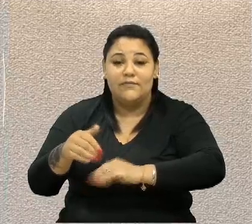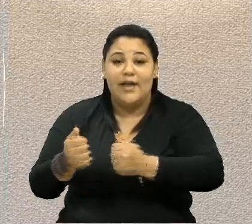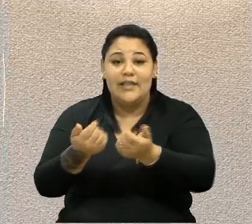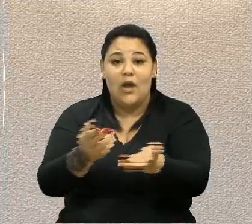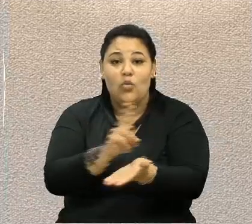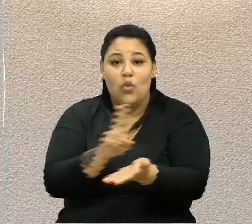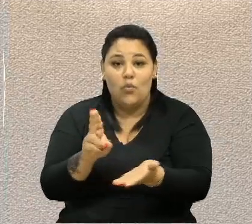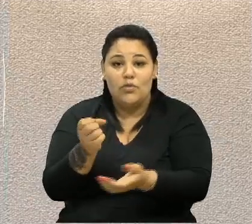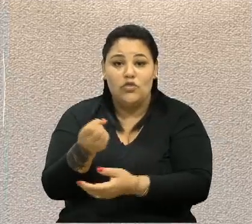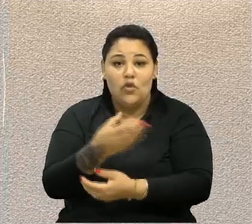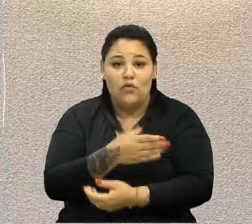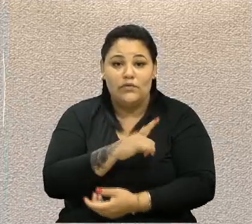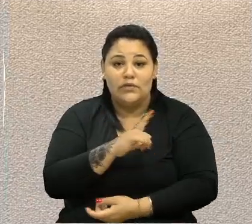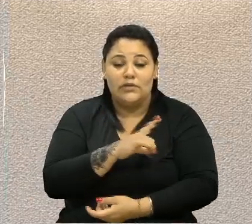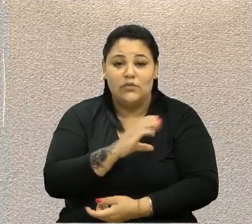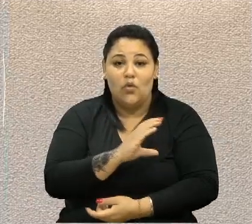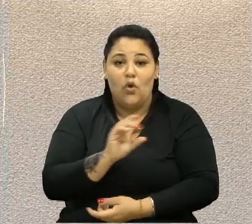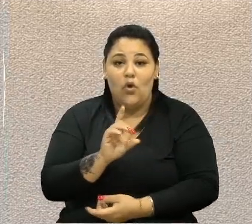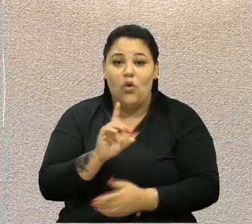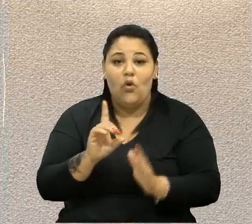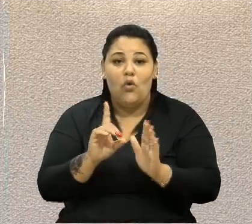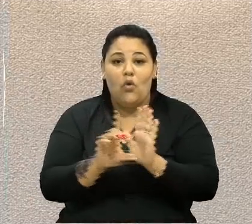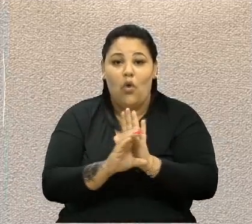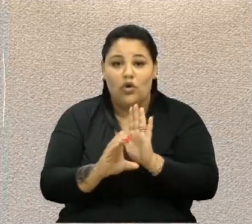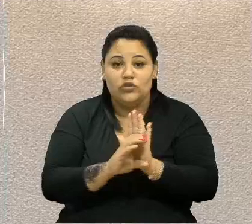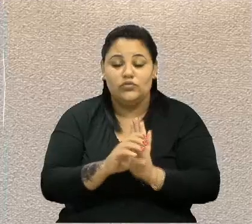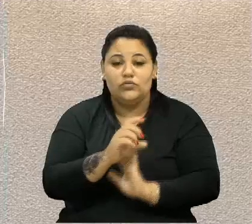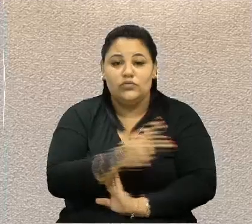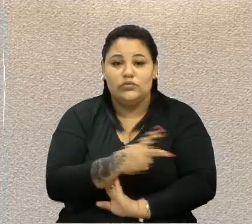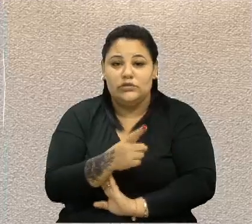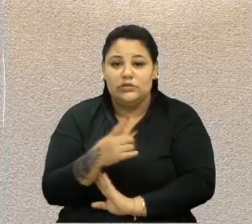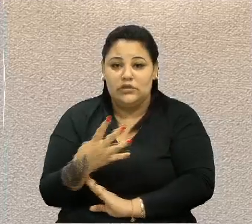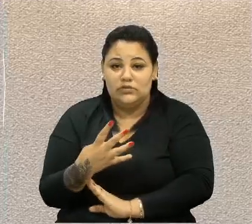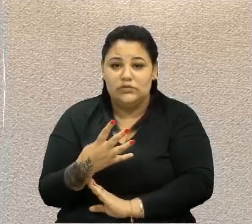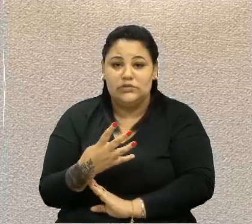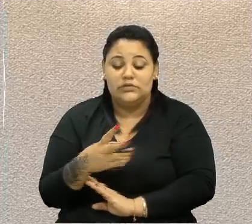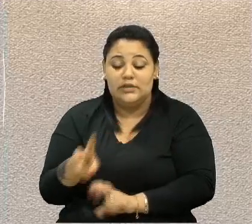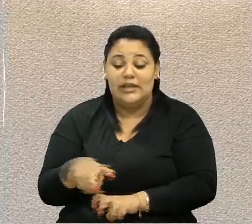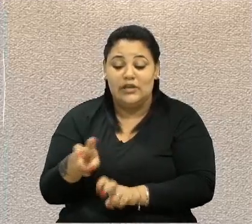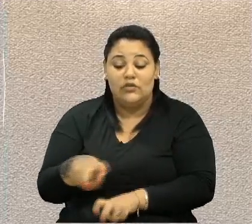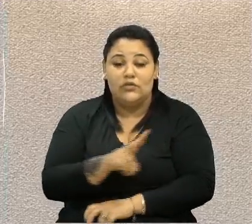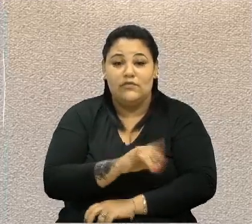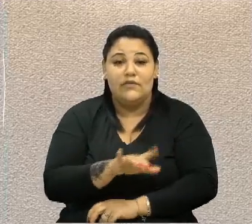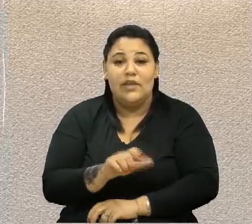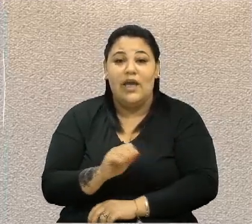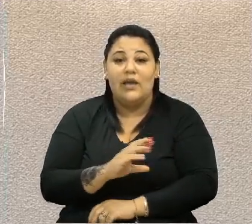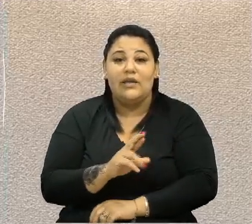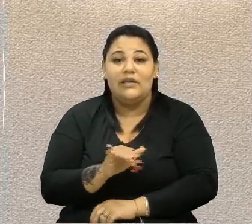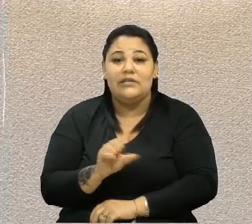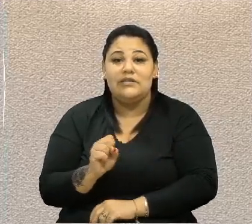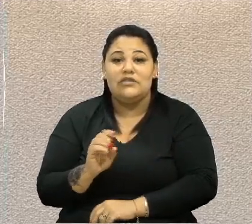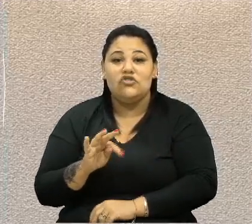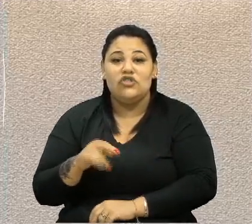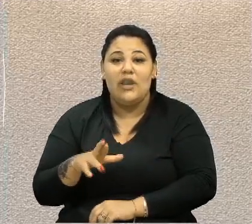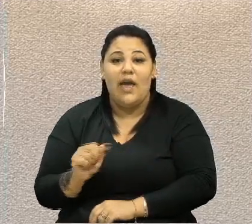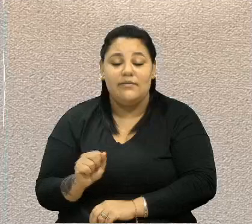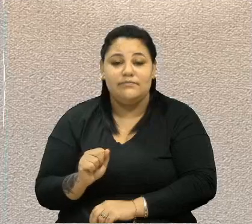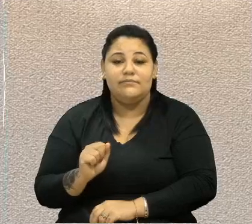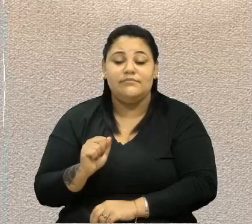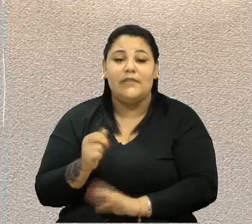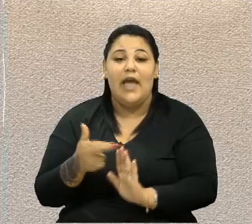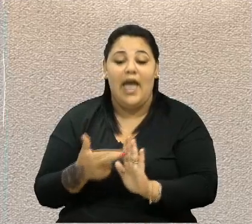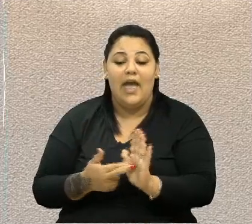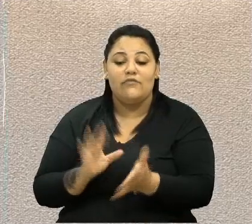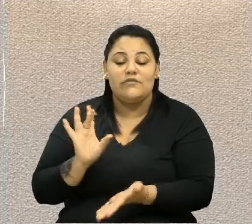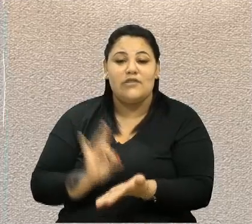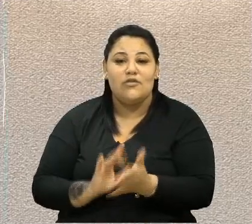sob o número 214, nos distritos de Vila Cristina e Santa Lúcia do Piauí, regularizada pela